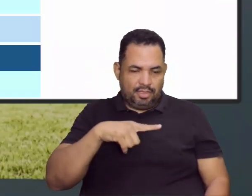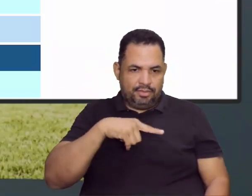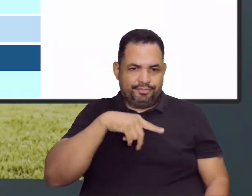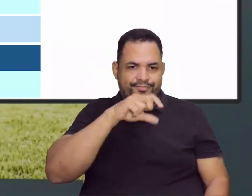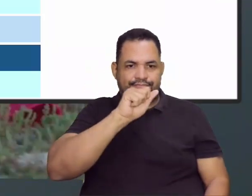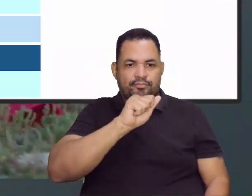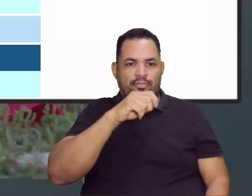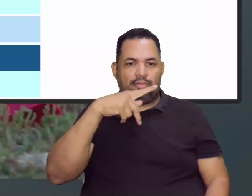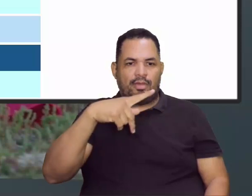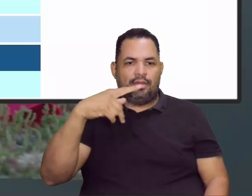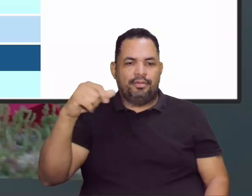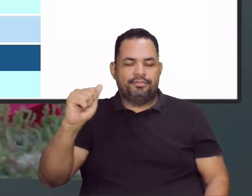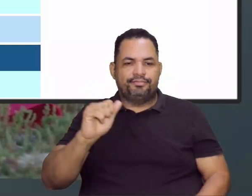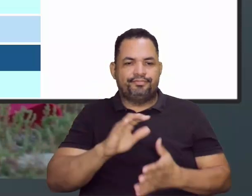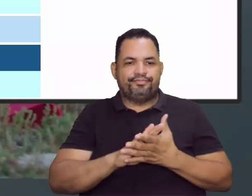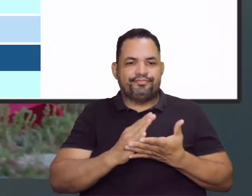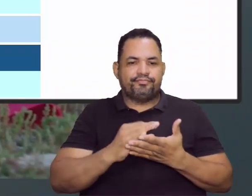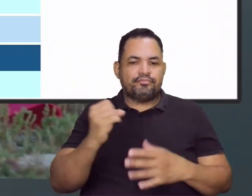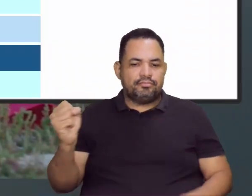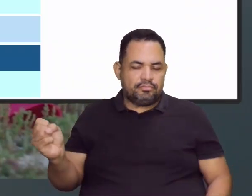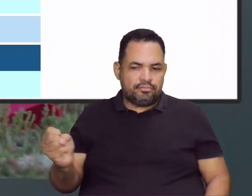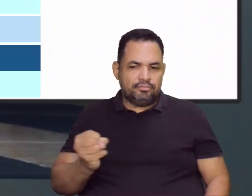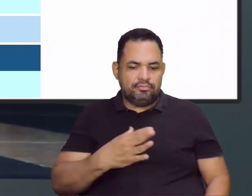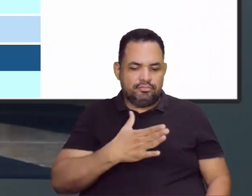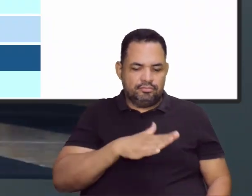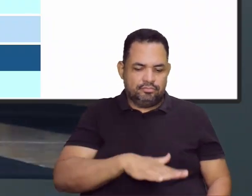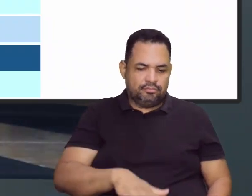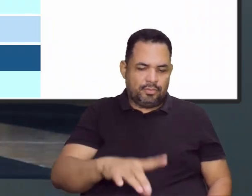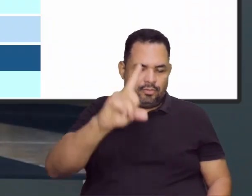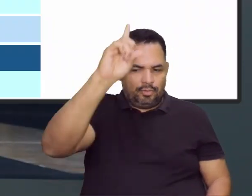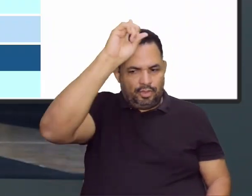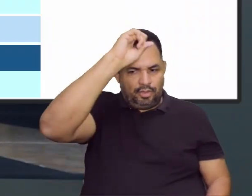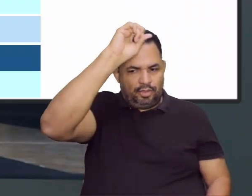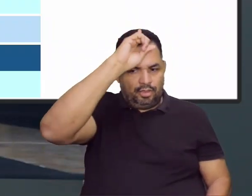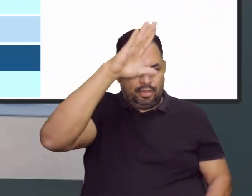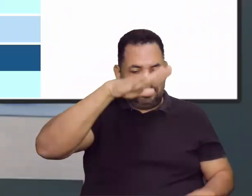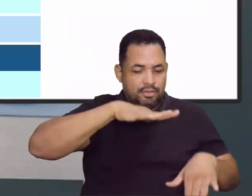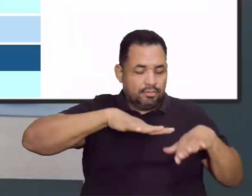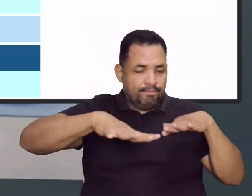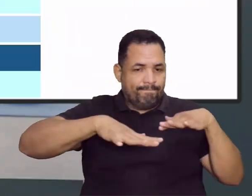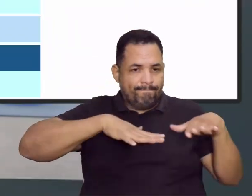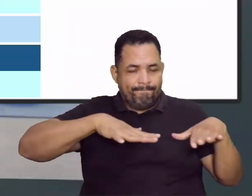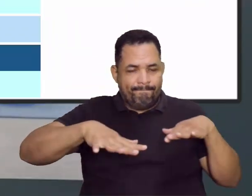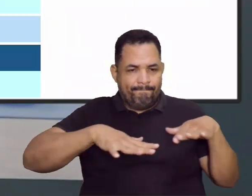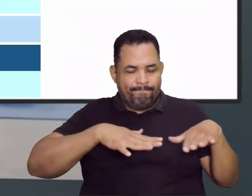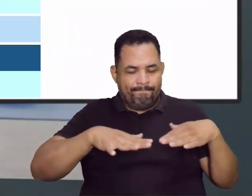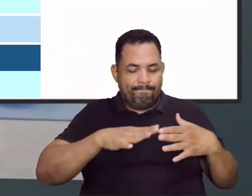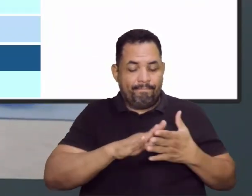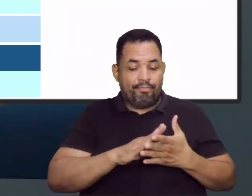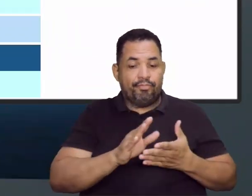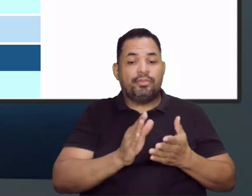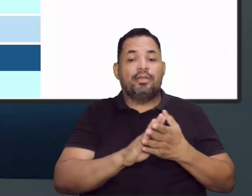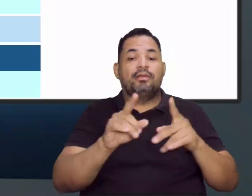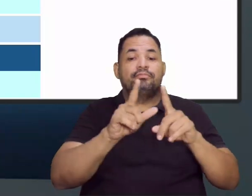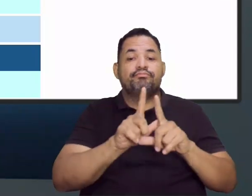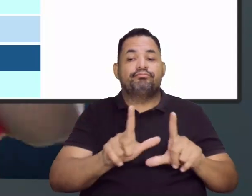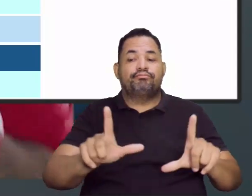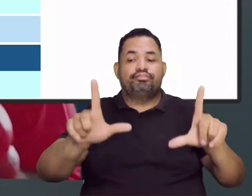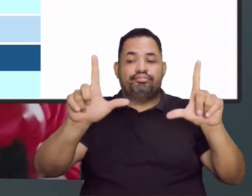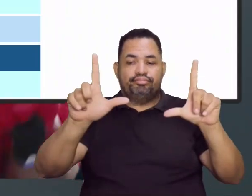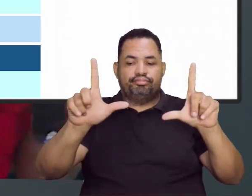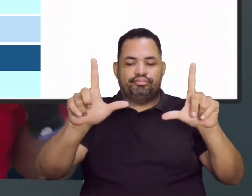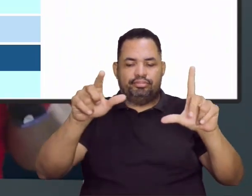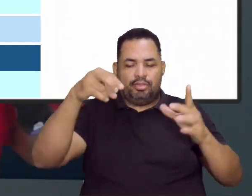que fazem com que os jovens, as crianças, os adultos, se movimentem mais na frente de uma tela, né?